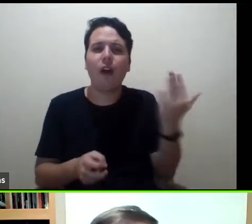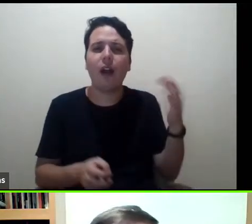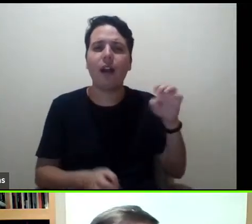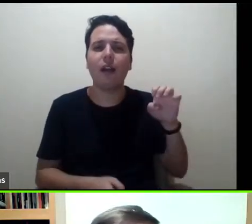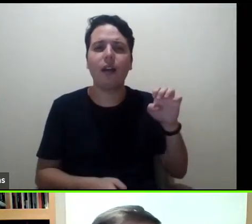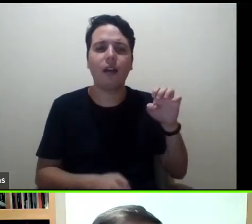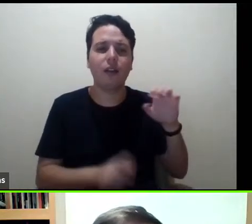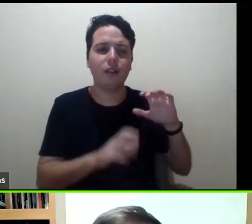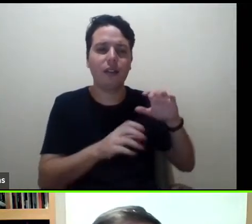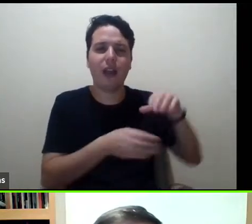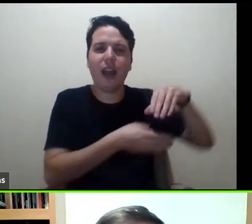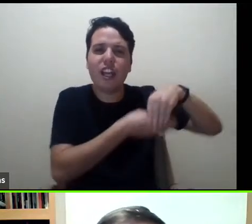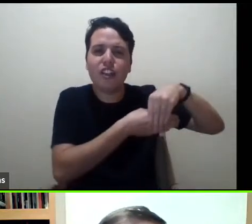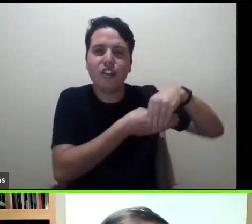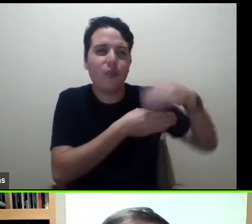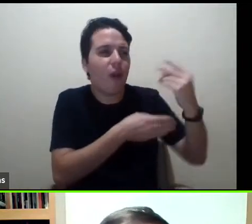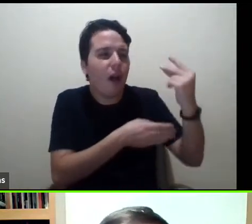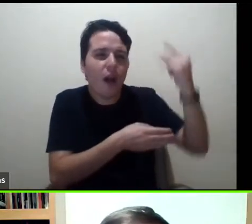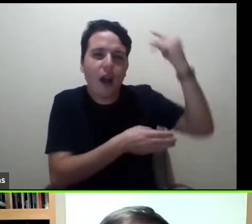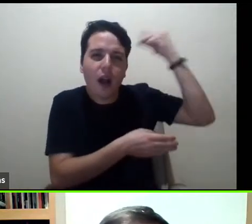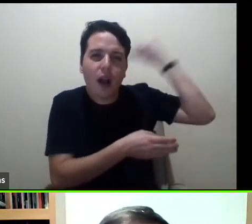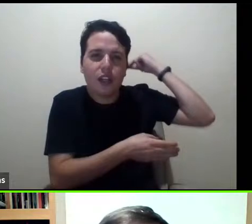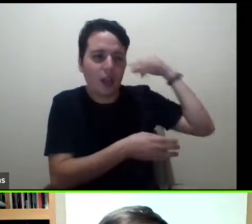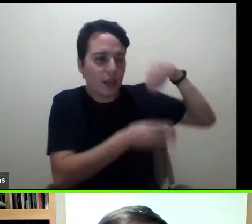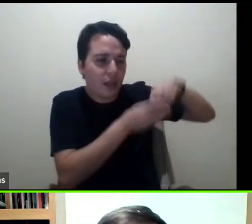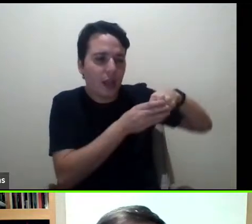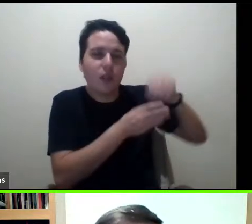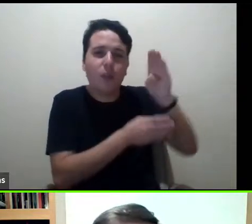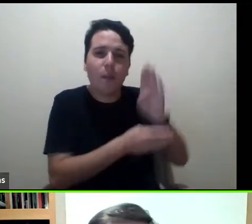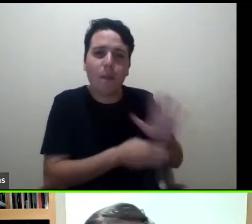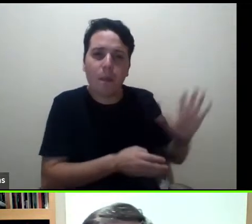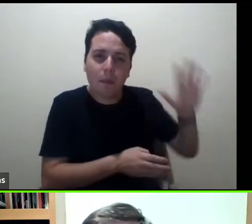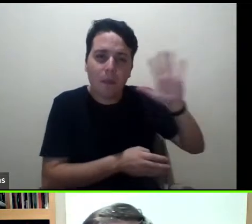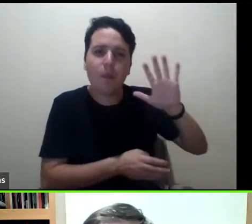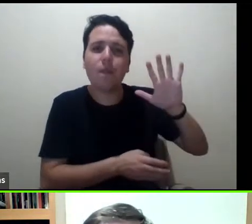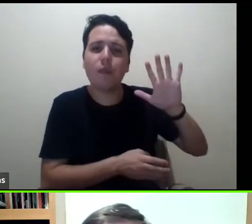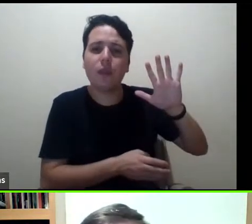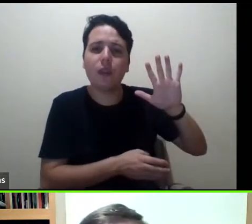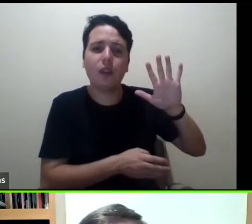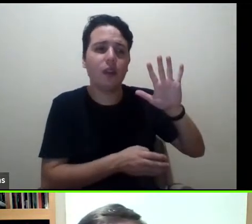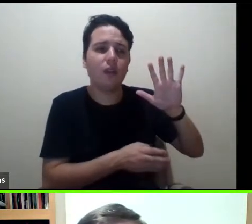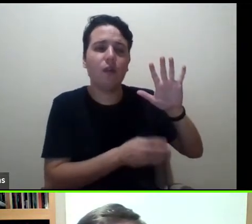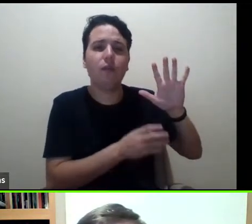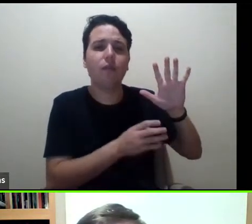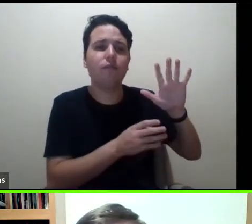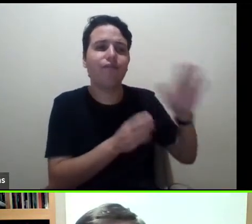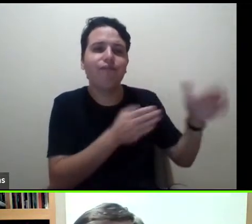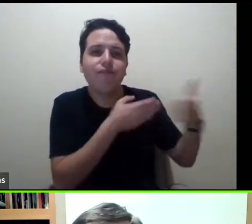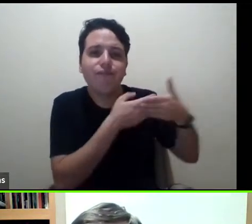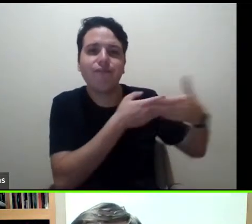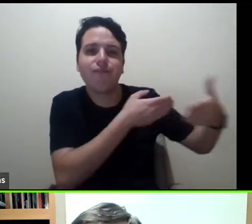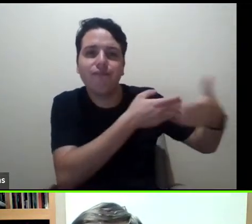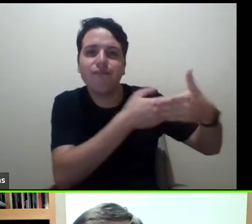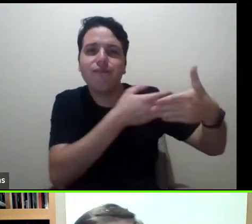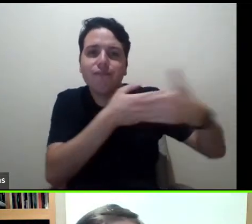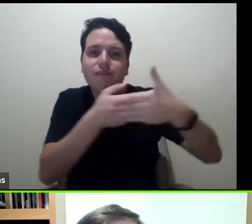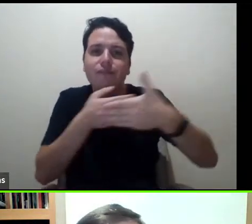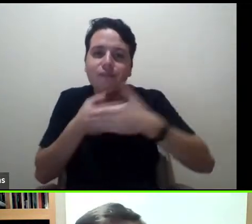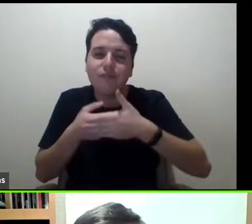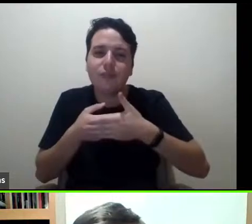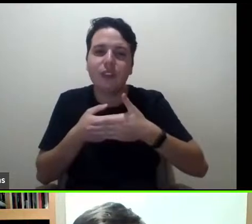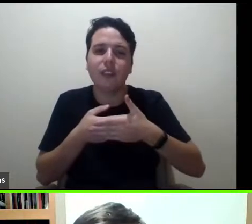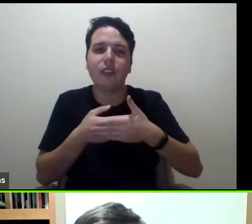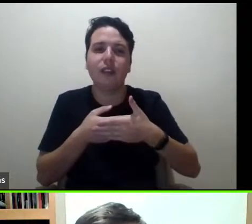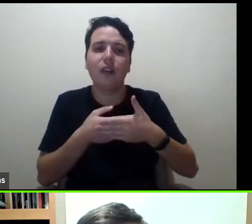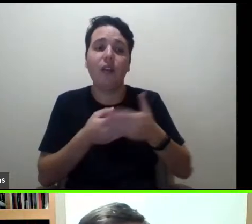e assim por diante, também tem feito com que, muitas vezes, a gente fique em